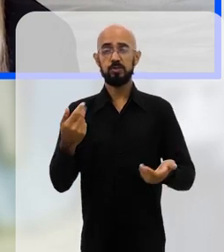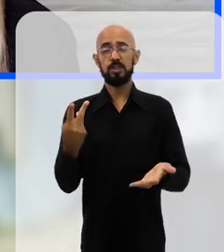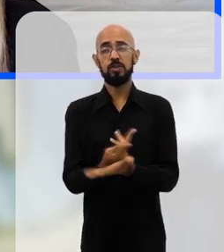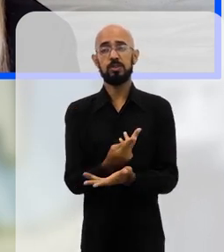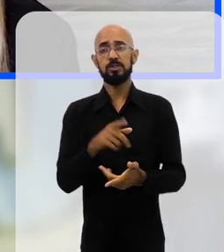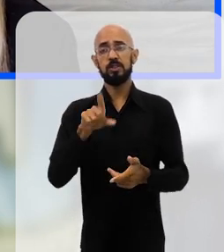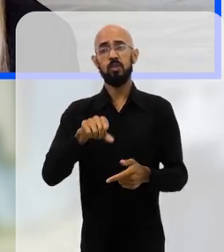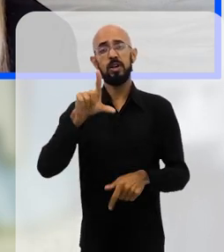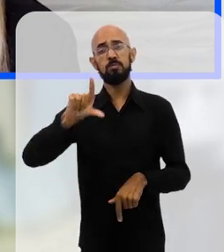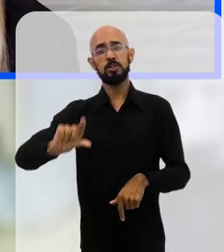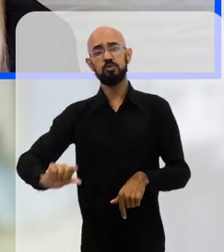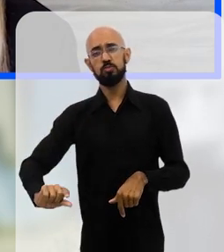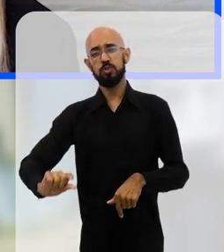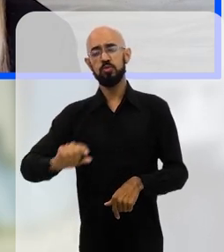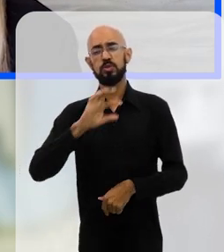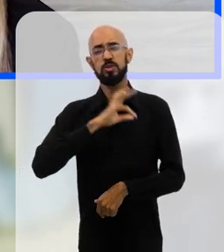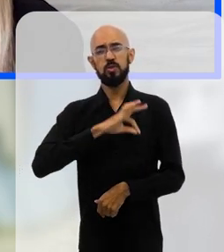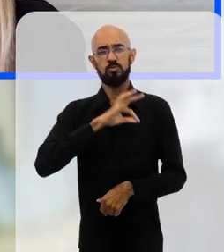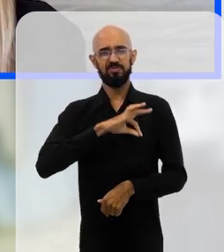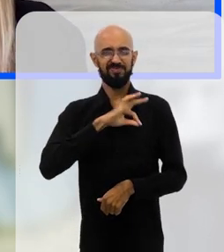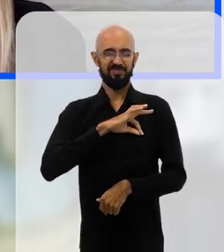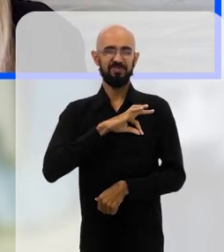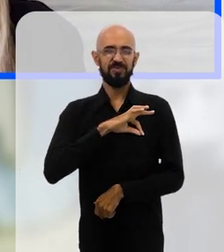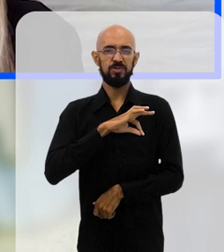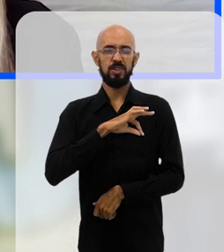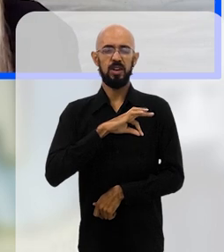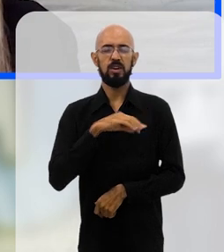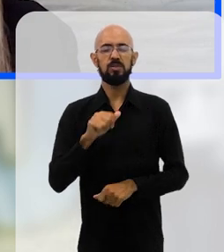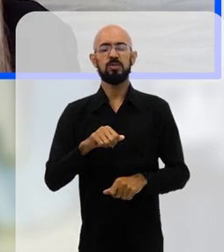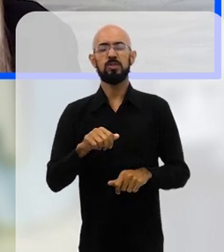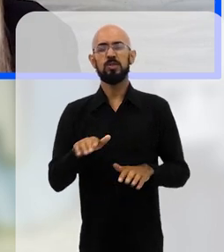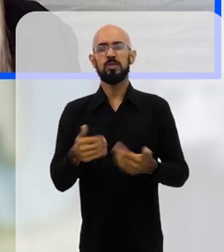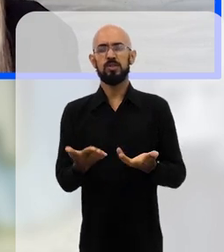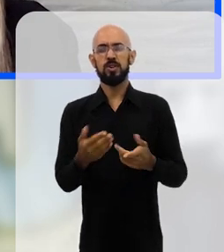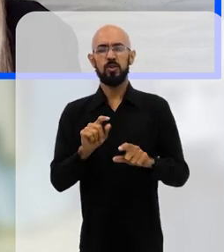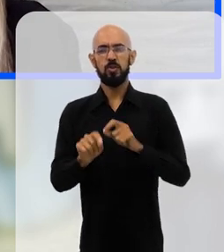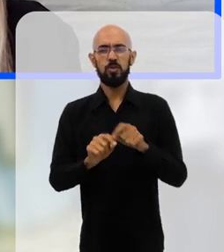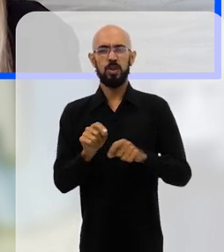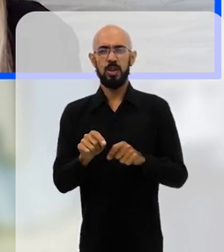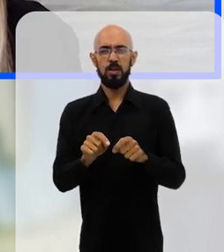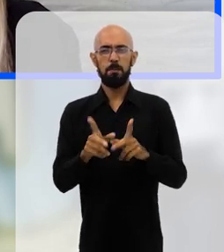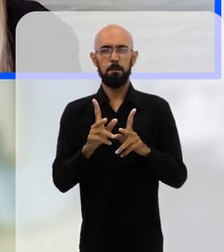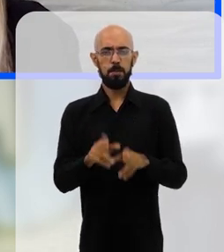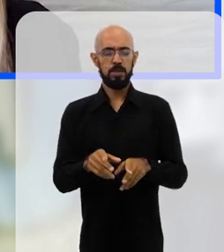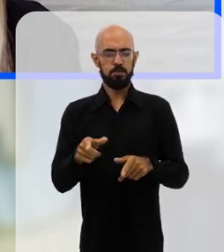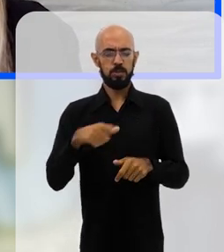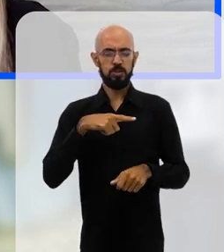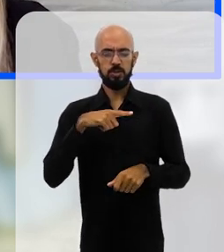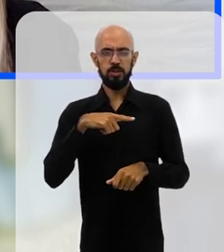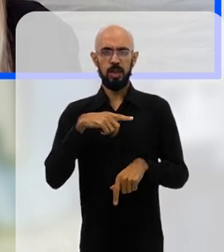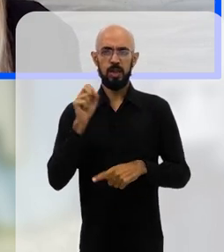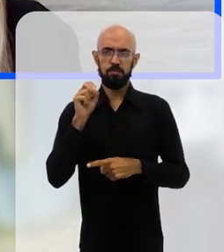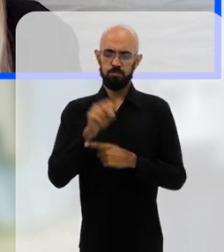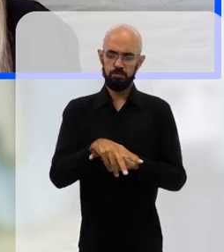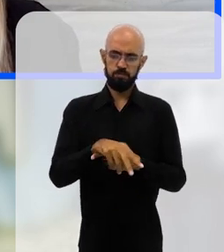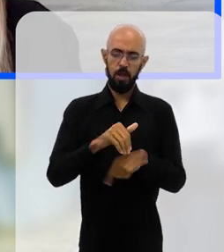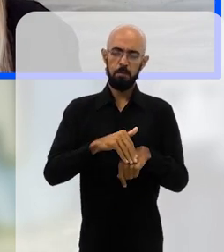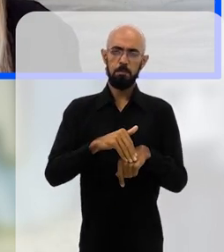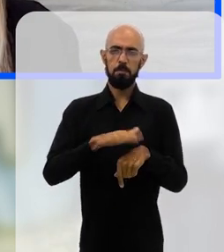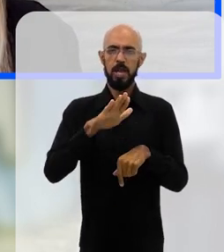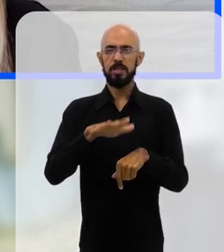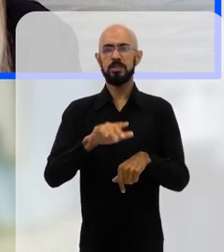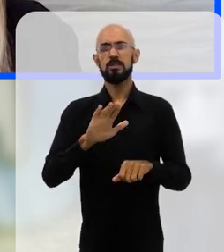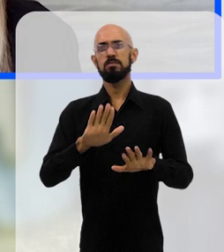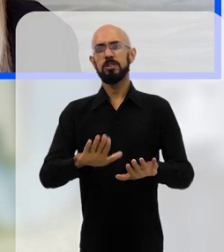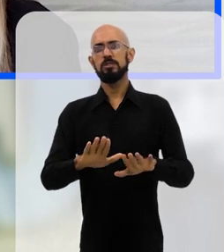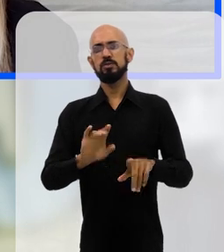aí que vem se acentuando da redução da renda média de trabalho, né, então, mesmo que a gente tenha um maior número de pessoas empregadas,